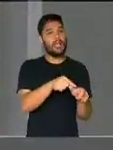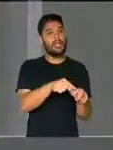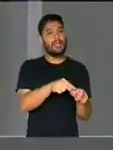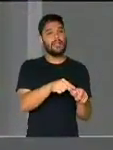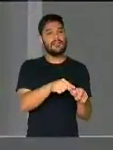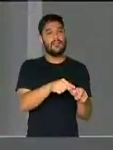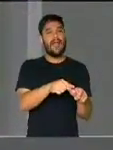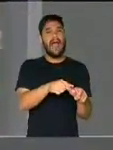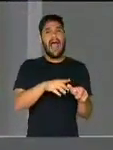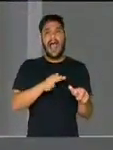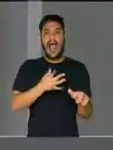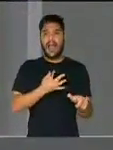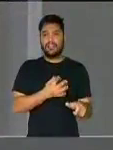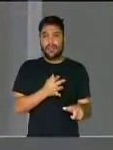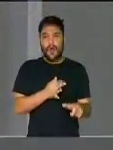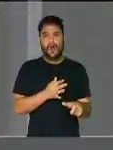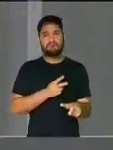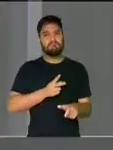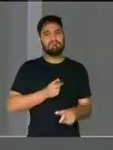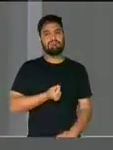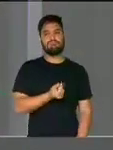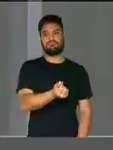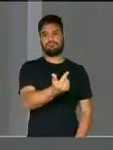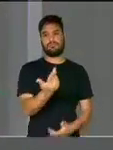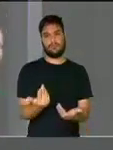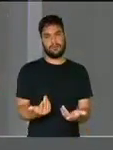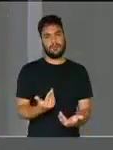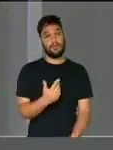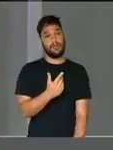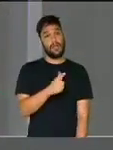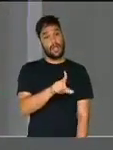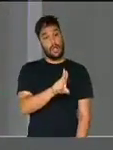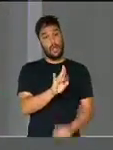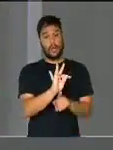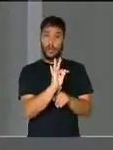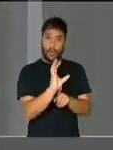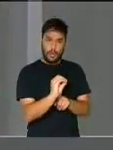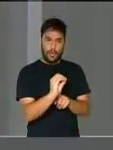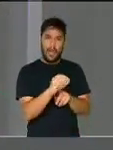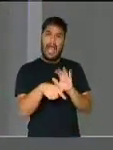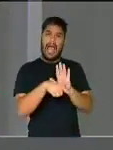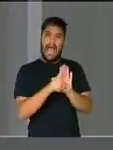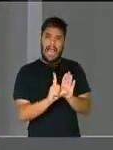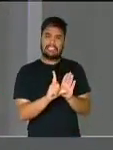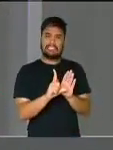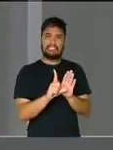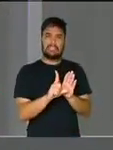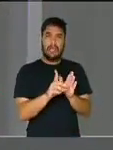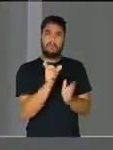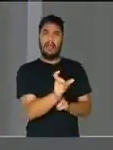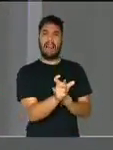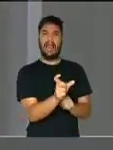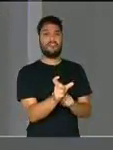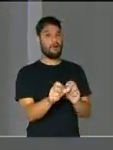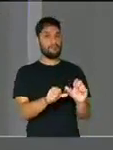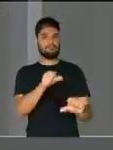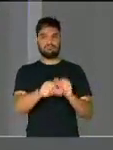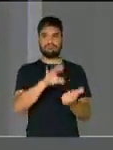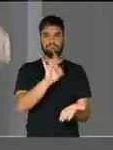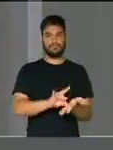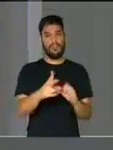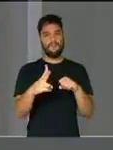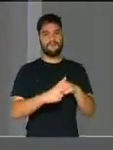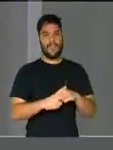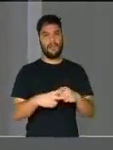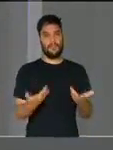se transformar em luta. O luto para nós é verbo também. E nós cobramos das autoridades a apuração